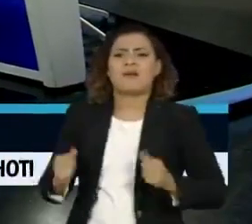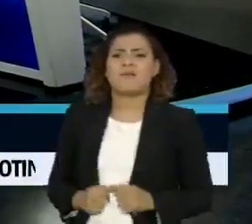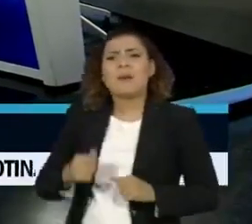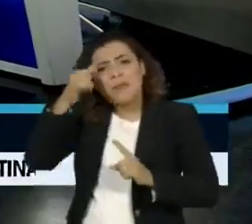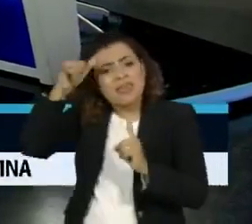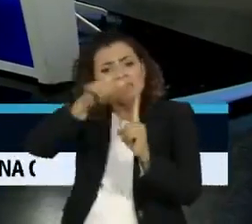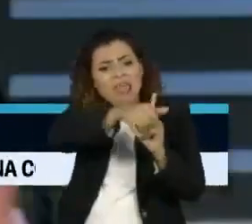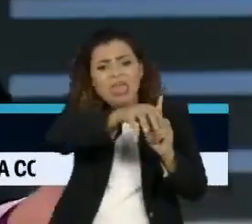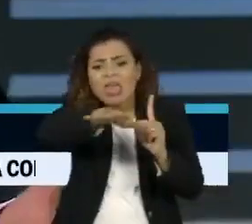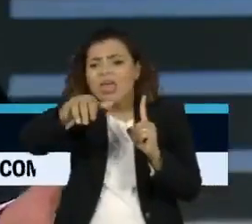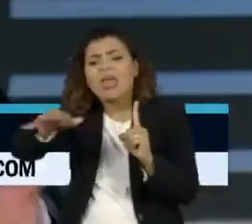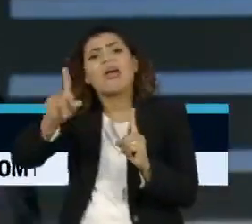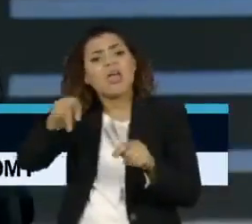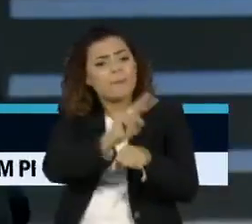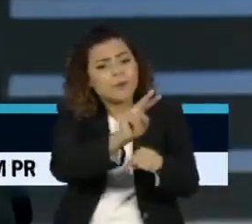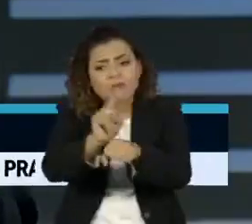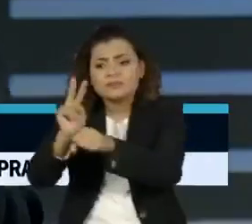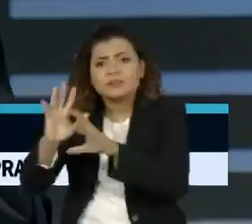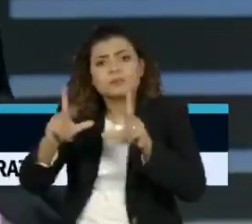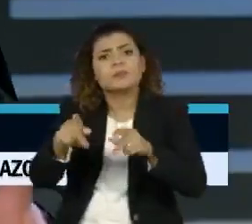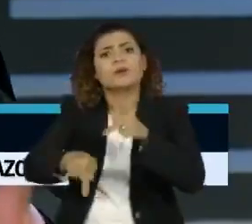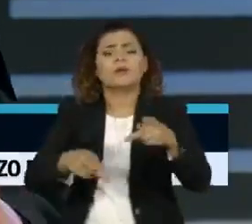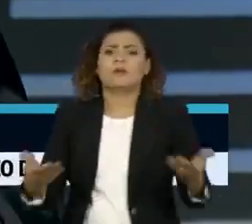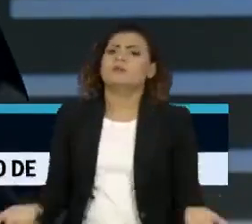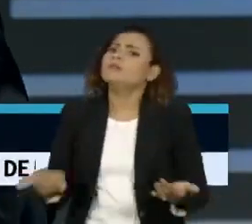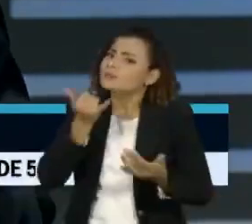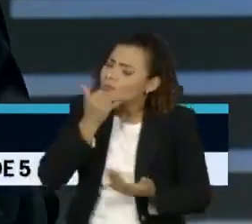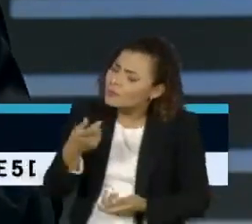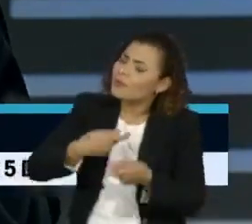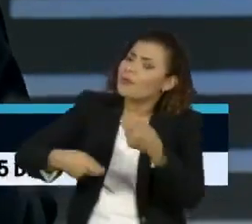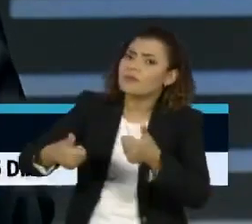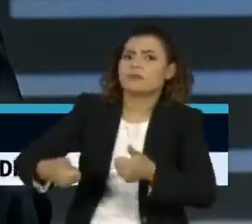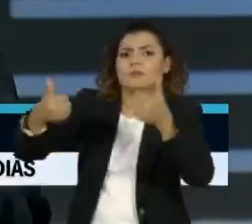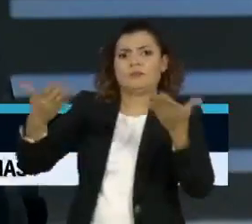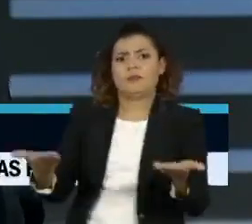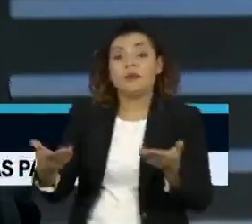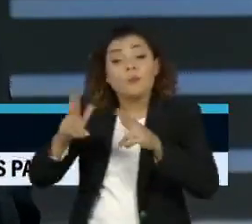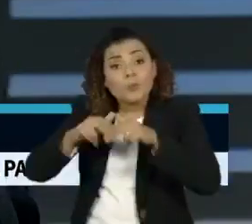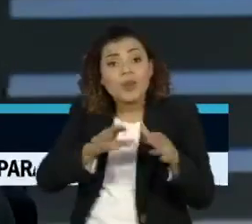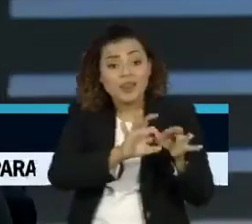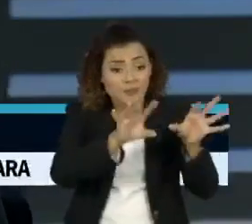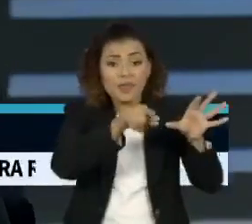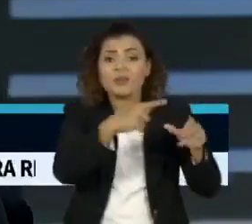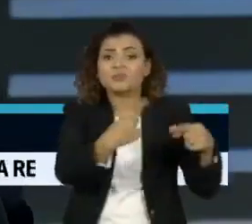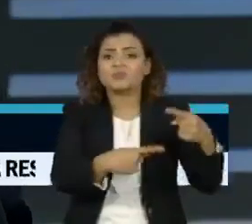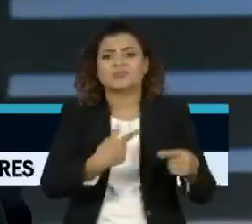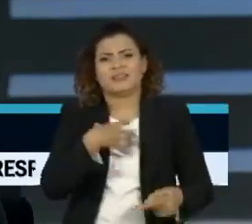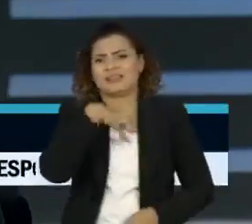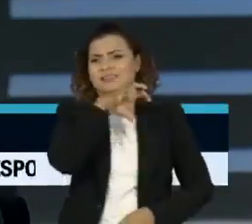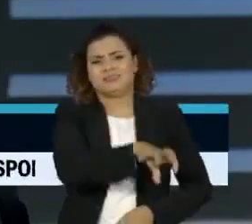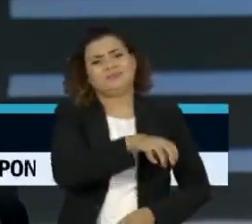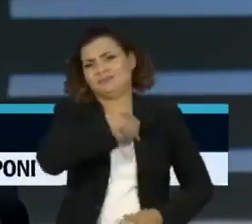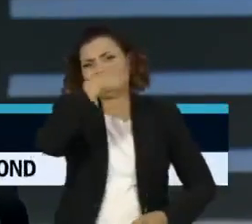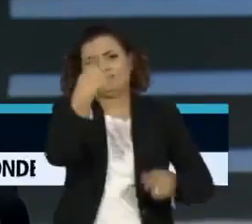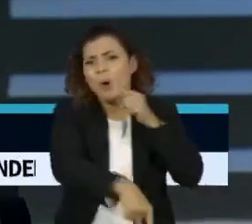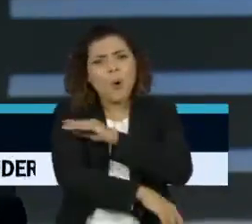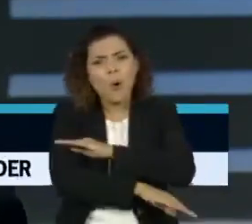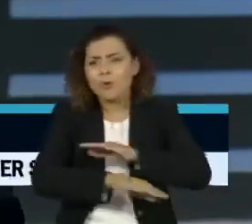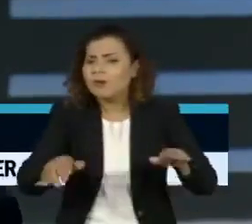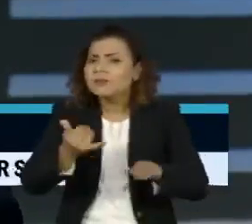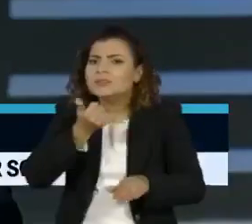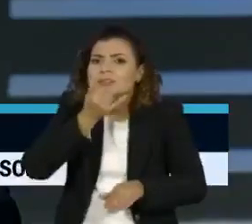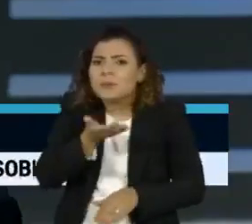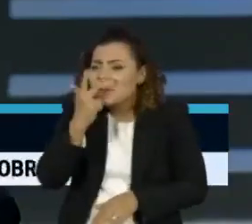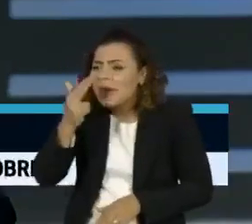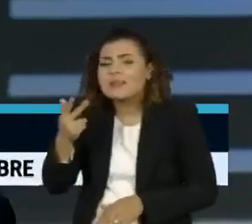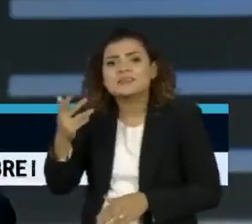contaminação, aumentar a imunização, com isso você melhora a economia. Eu acho liberal discutindo isso, o fim da picada e atestado de